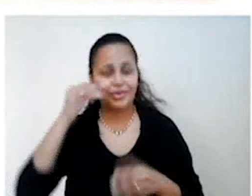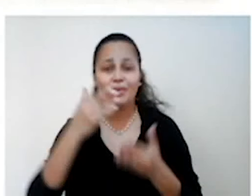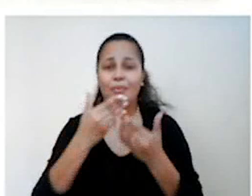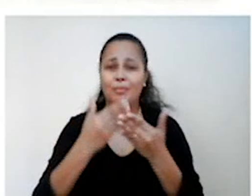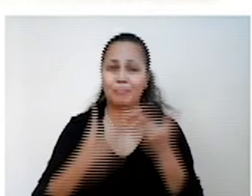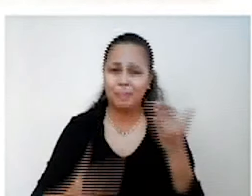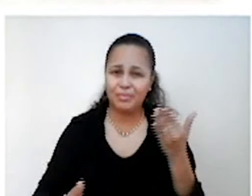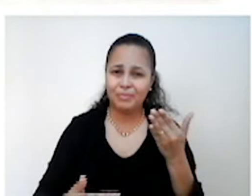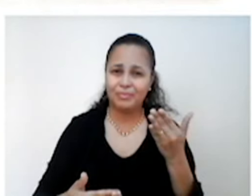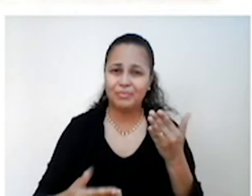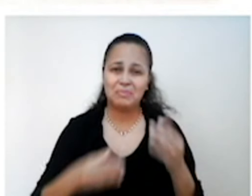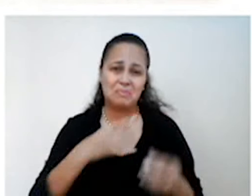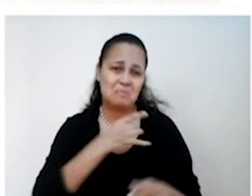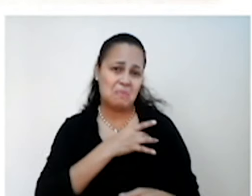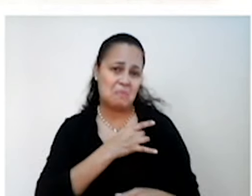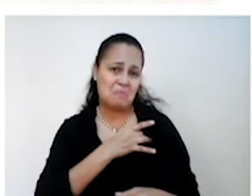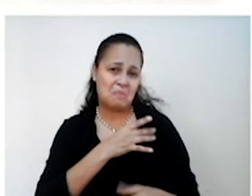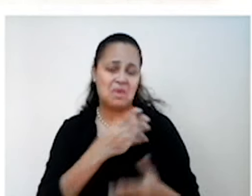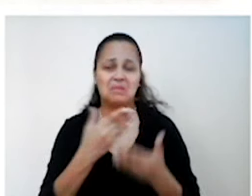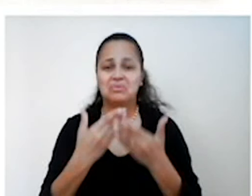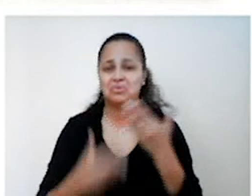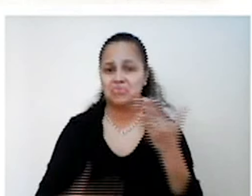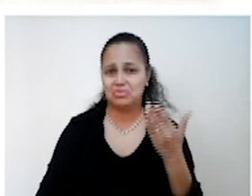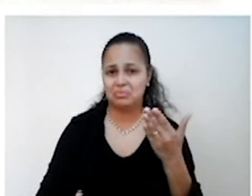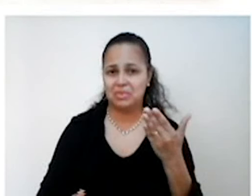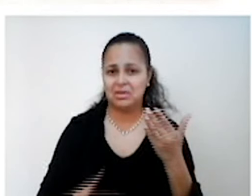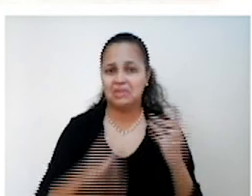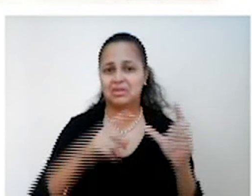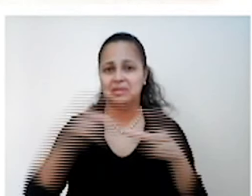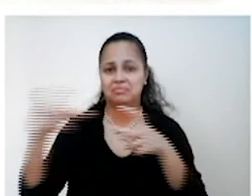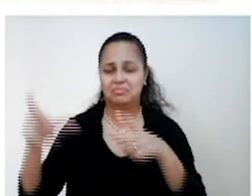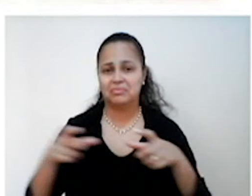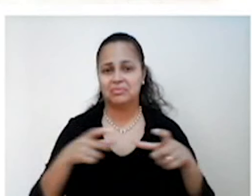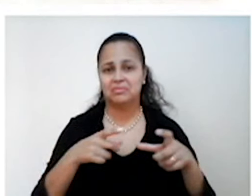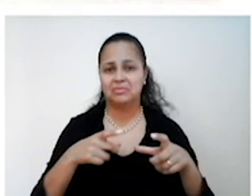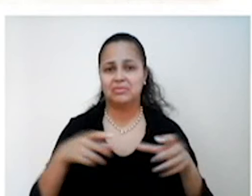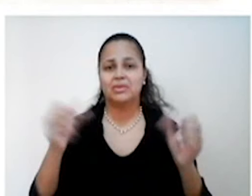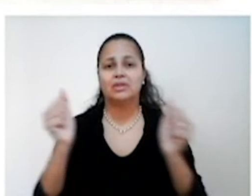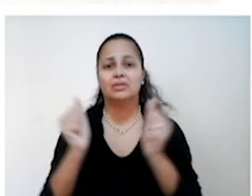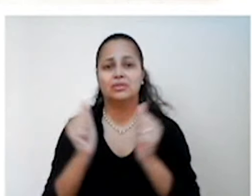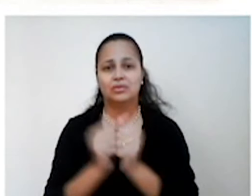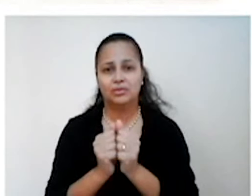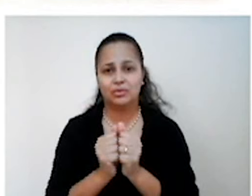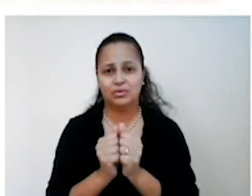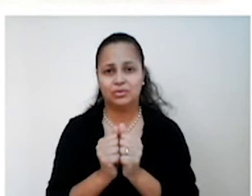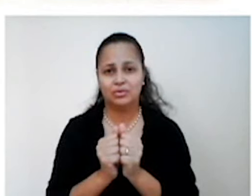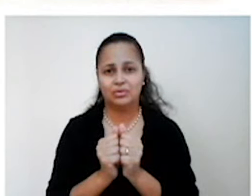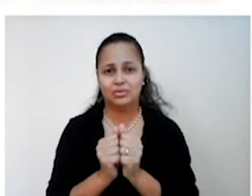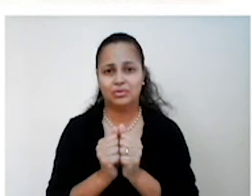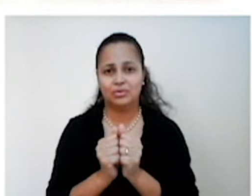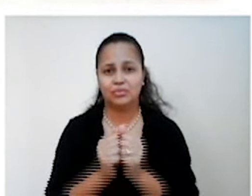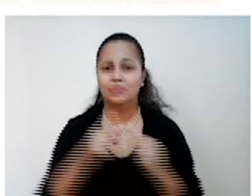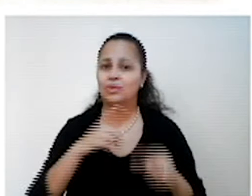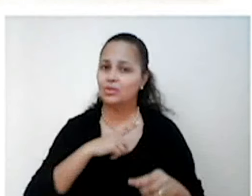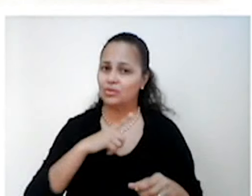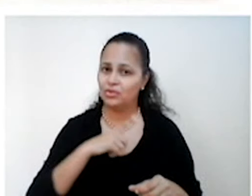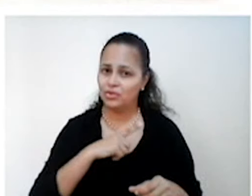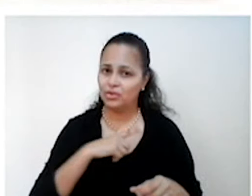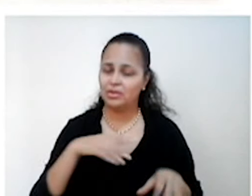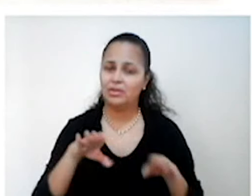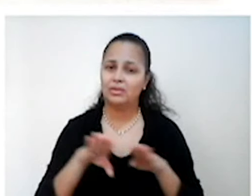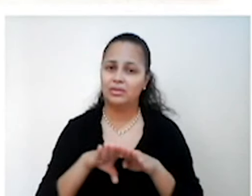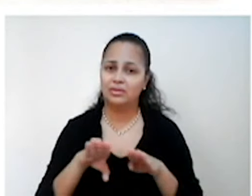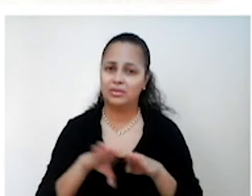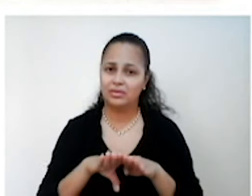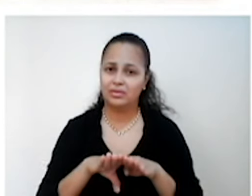propriedades, de ela se tornar coletiva. Junto a esses tinham setores da classe